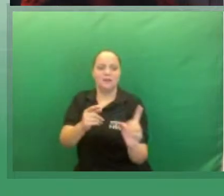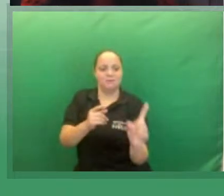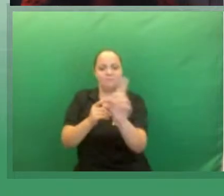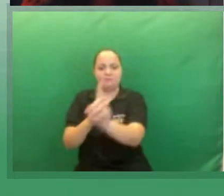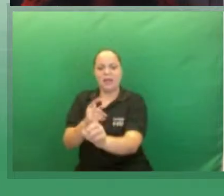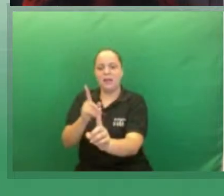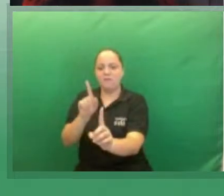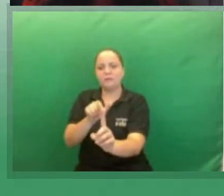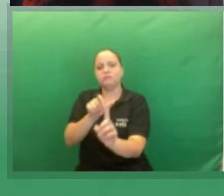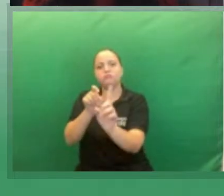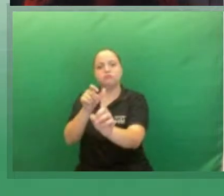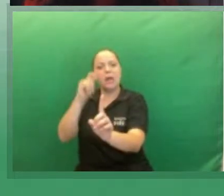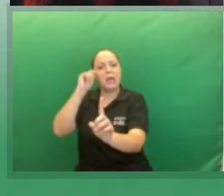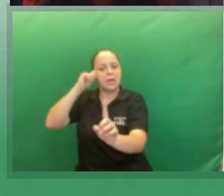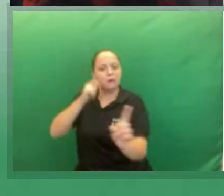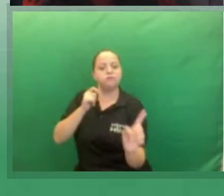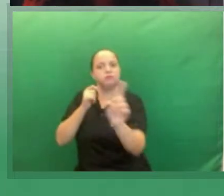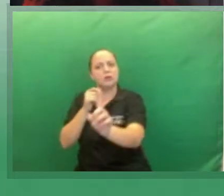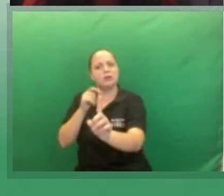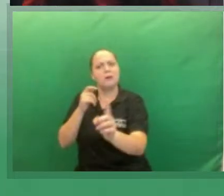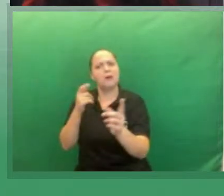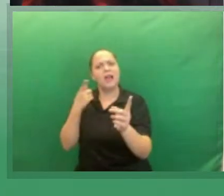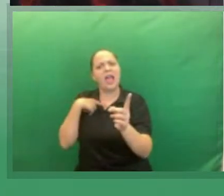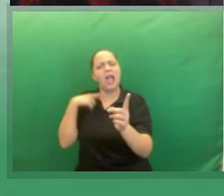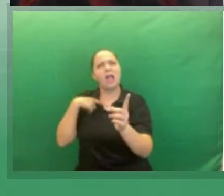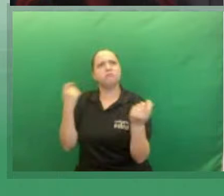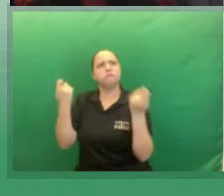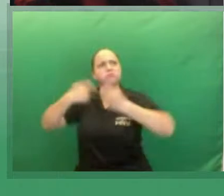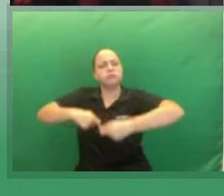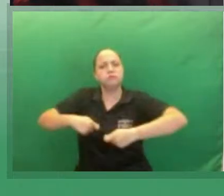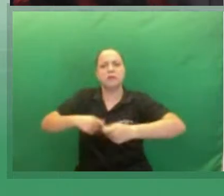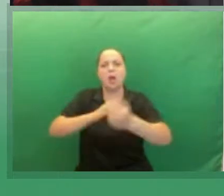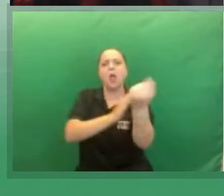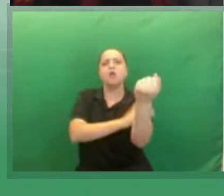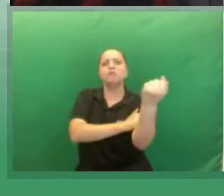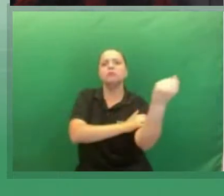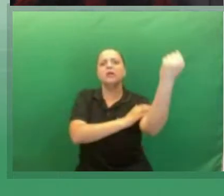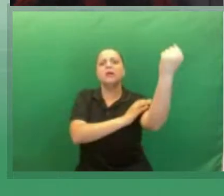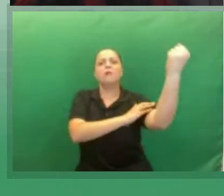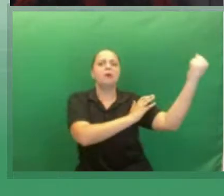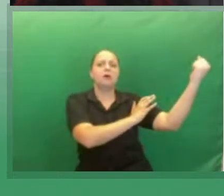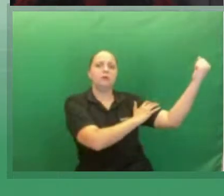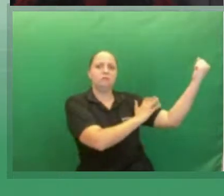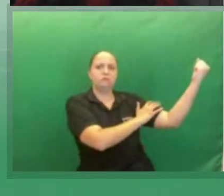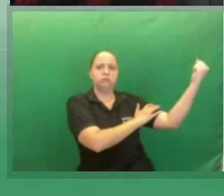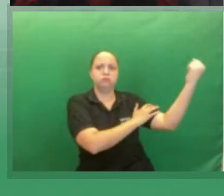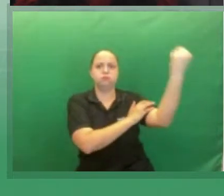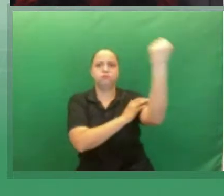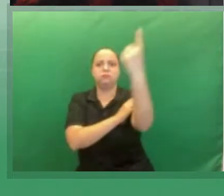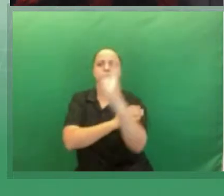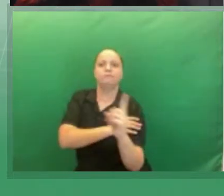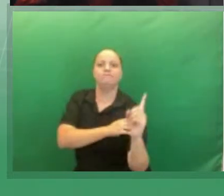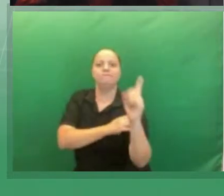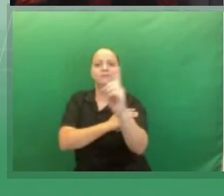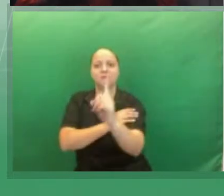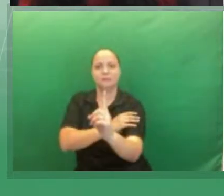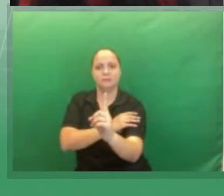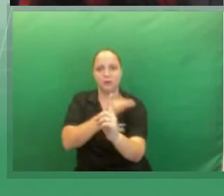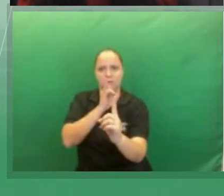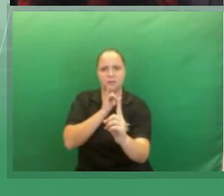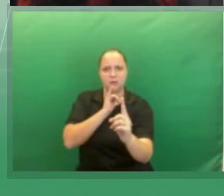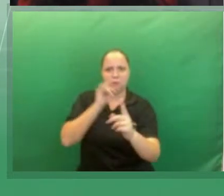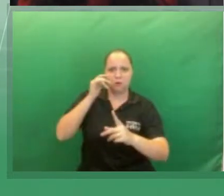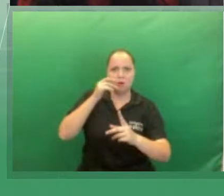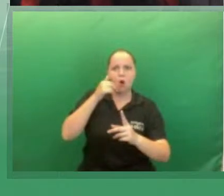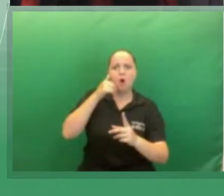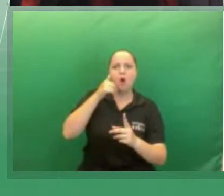principalmente, principalmente não, diria que somente em Menina Bonita do Laço de Fita e